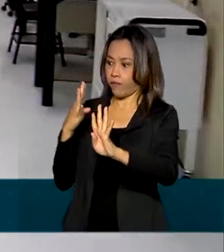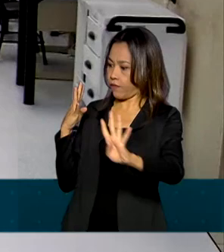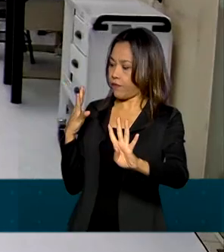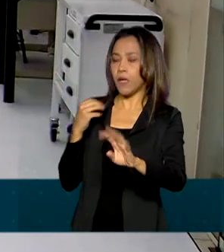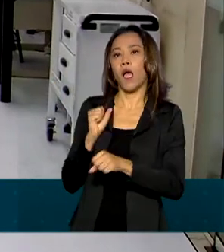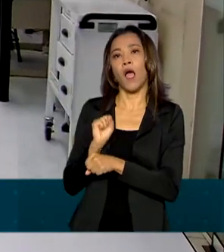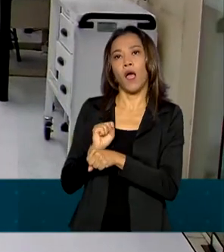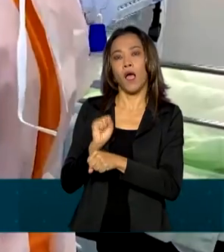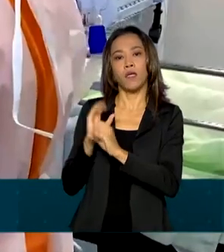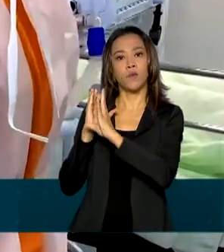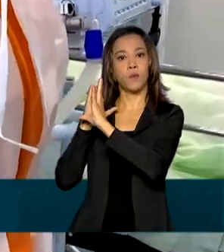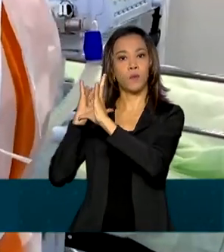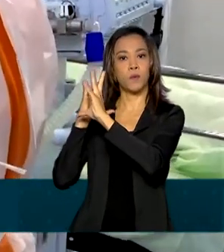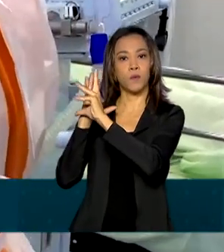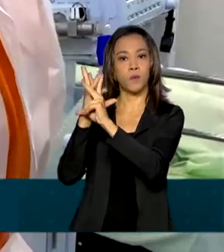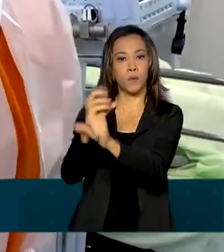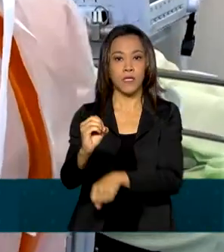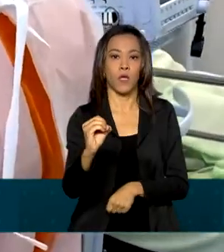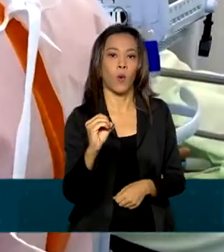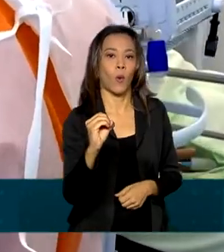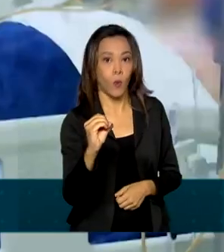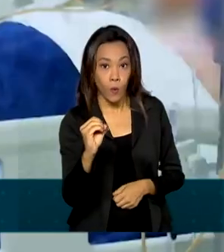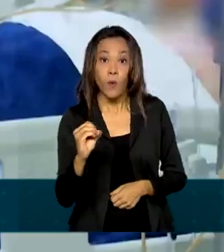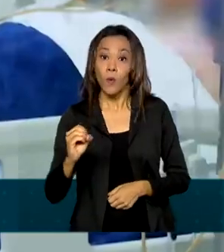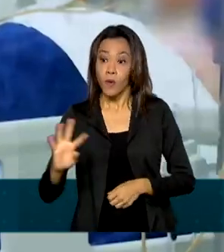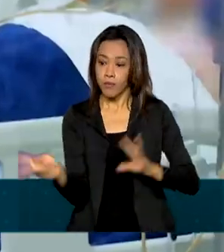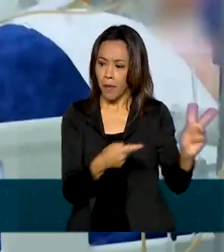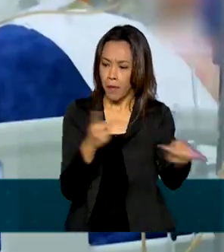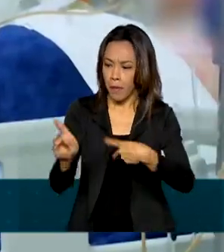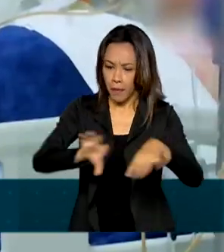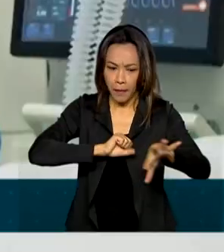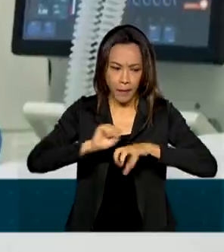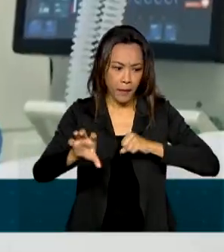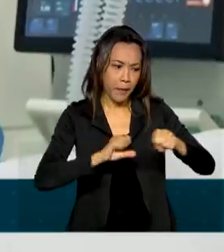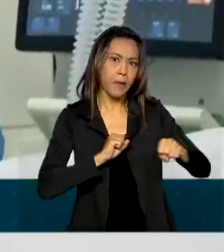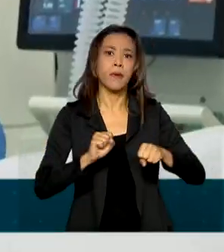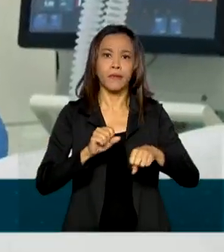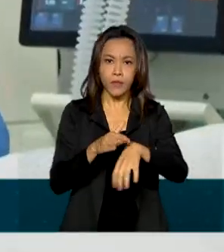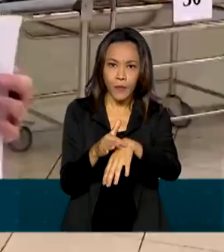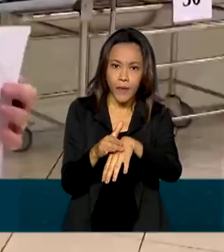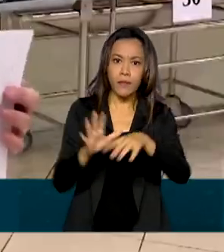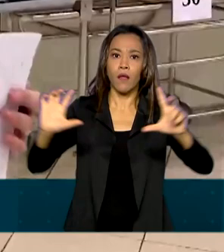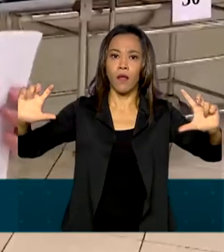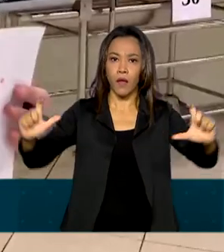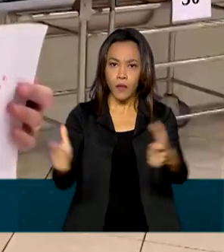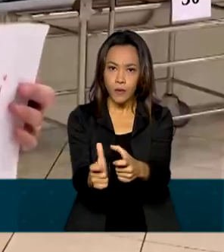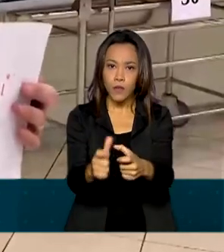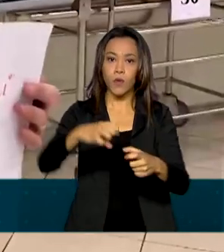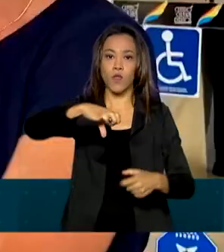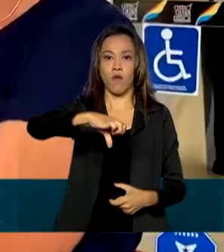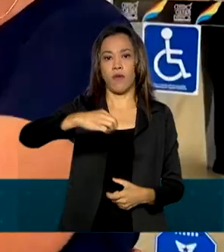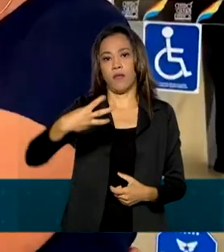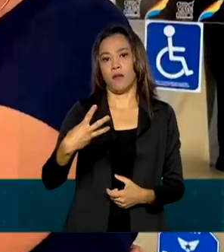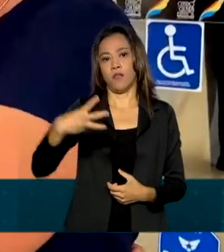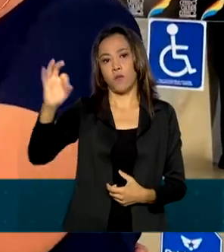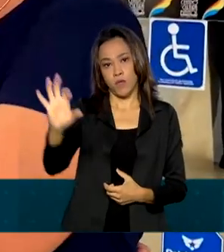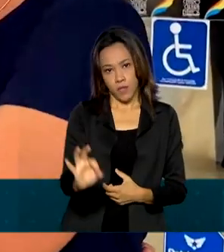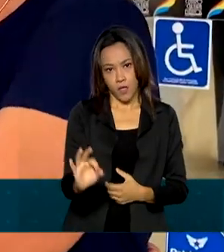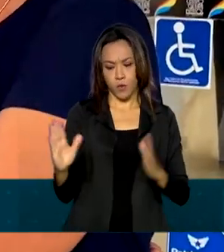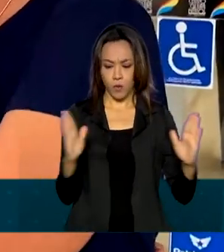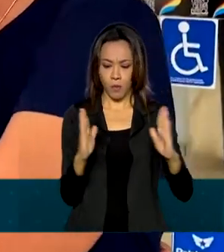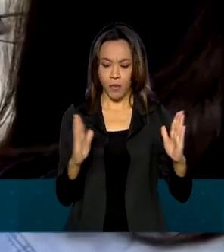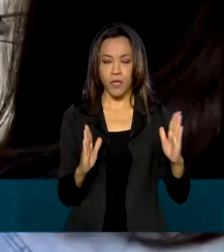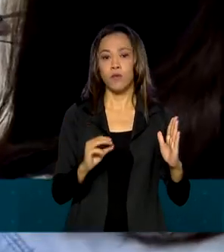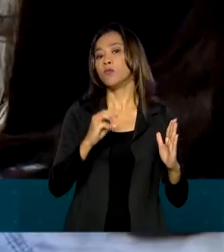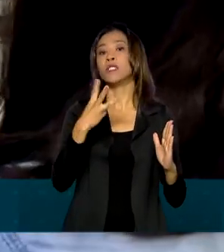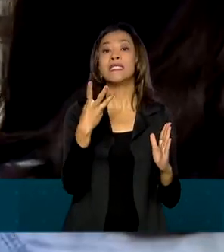leitos de UTI está zerada e o número de casos ativos de Covid-19 na cidade teve redução de 93% no intervalo